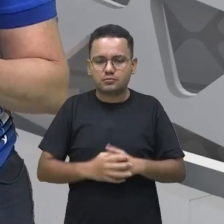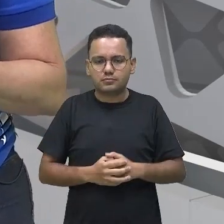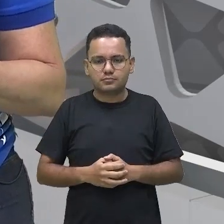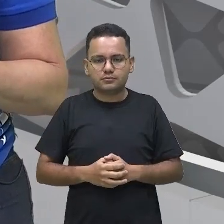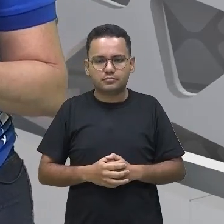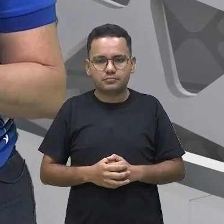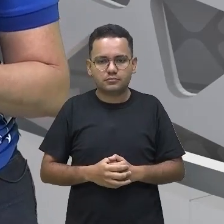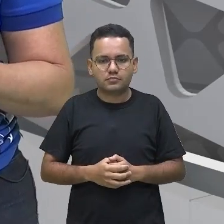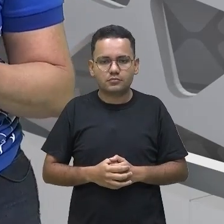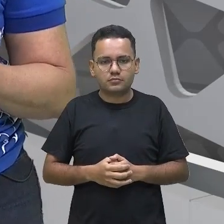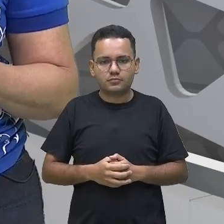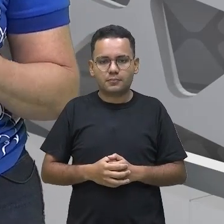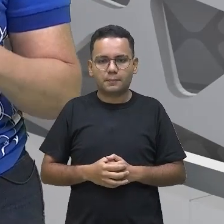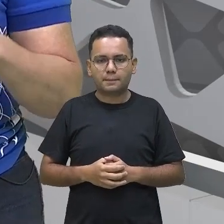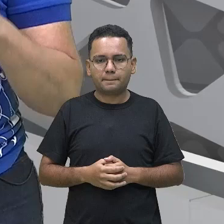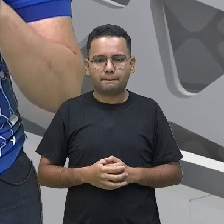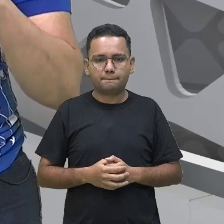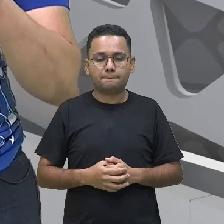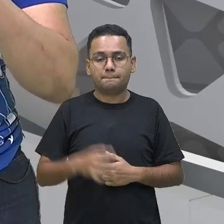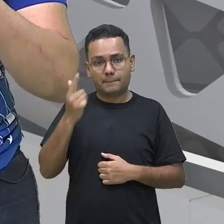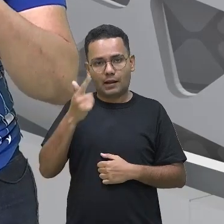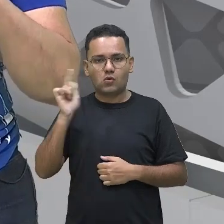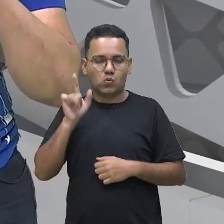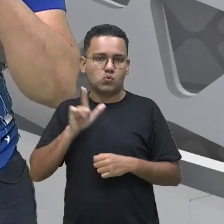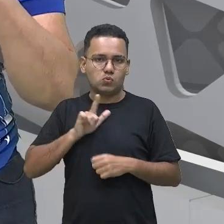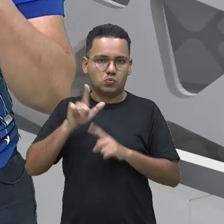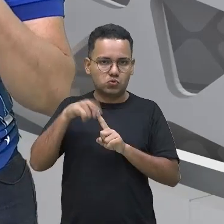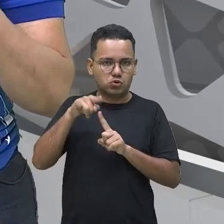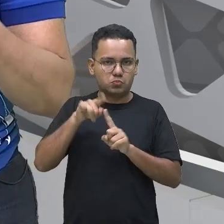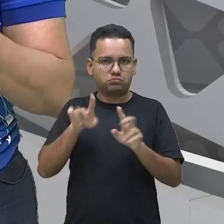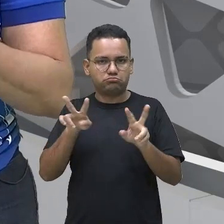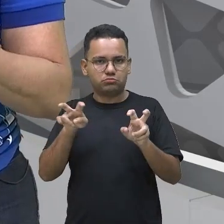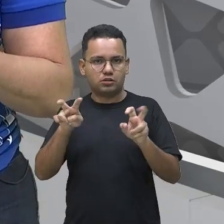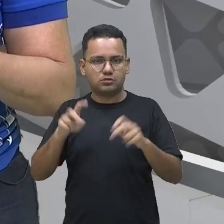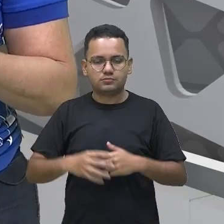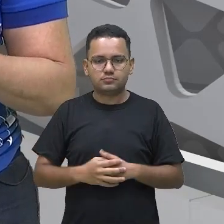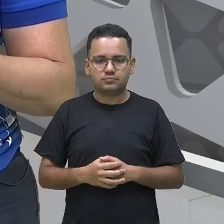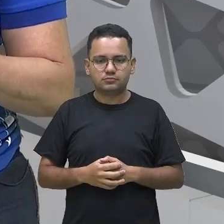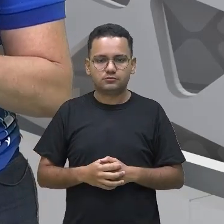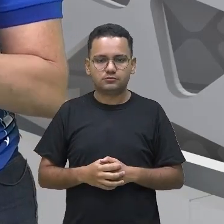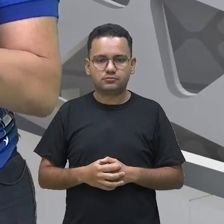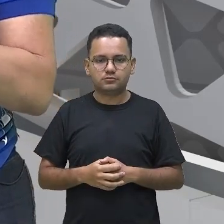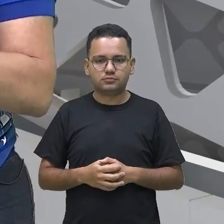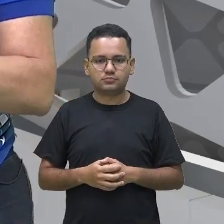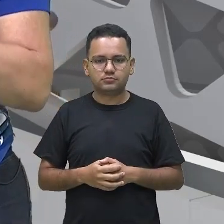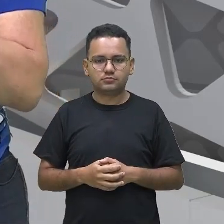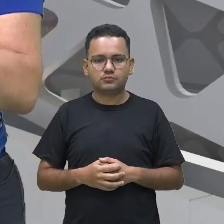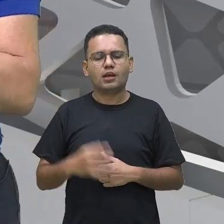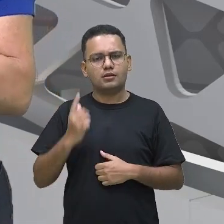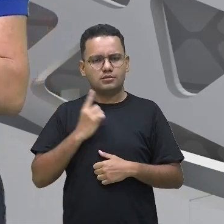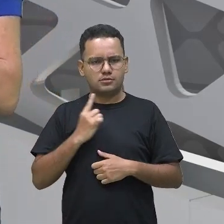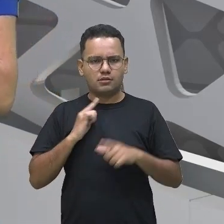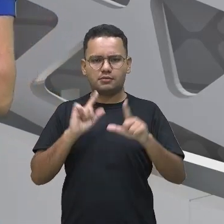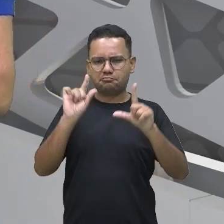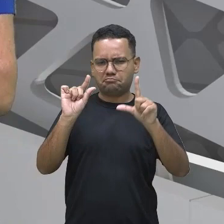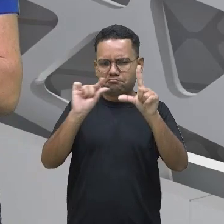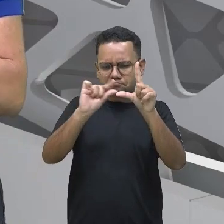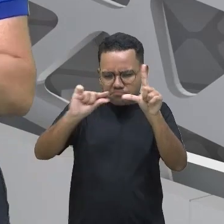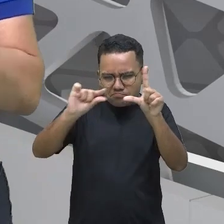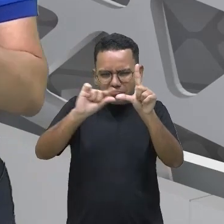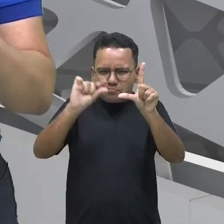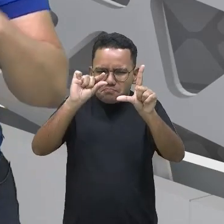representados por imagem, a gente verifica que tem umas letras menores e umas informações